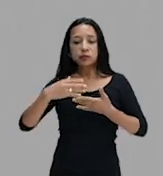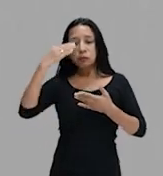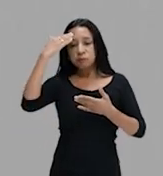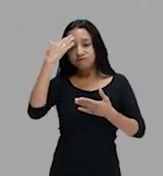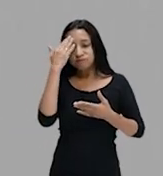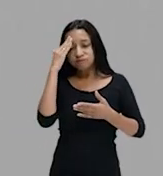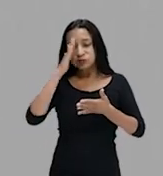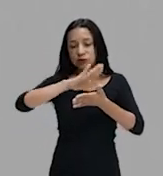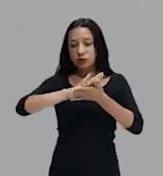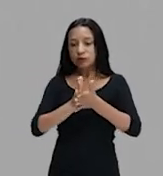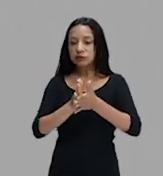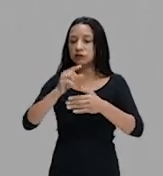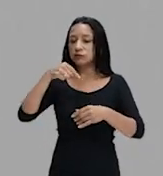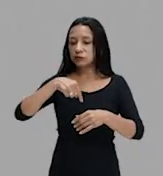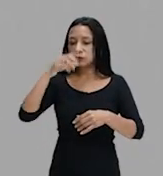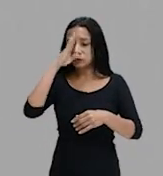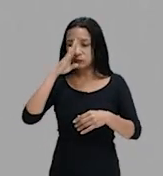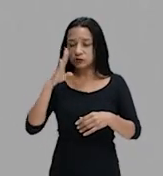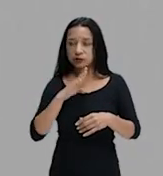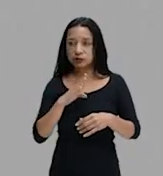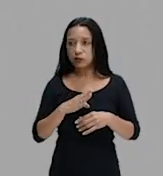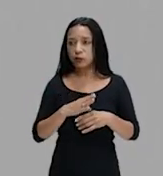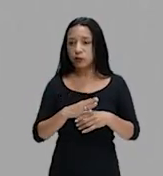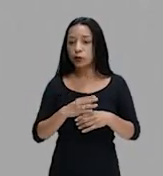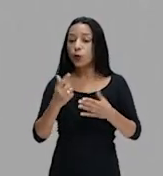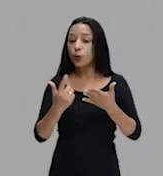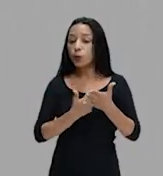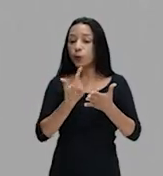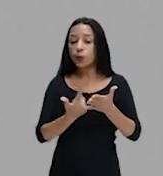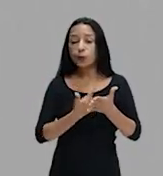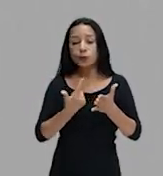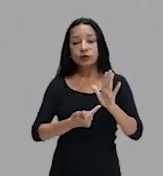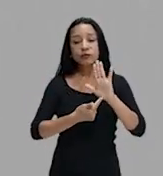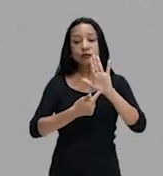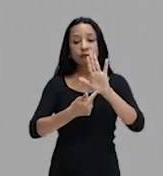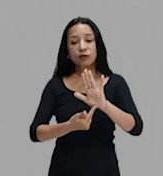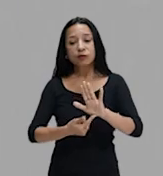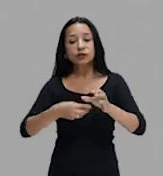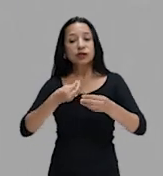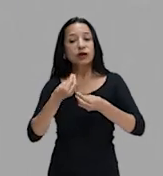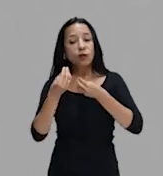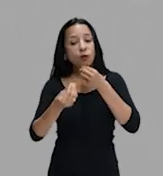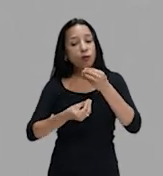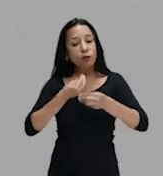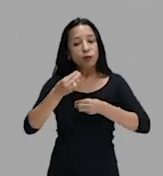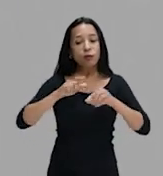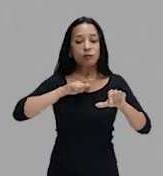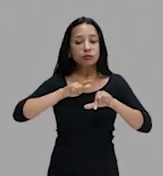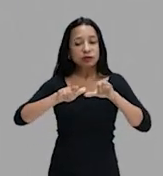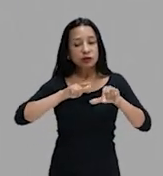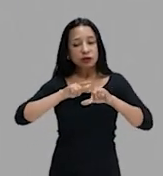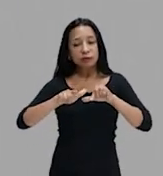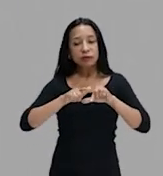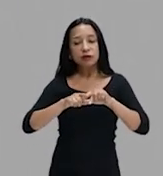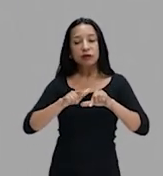em relação a trabalhar de uma forma acadêmica, através da pesquisa,